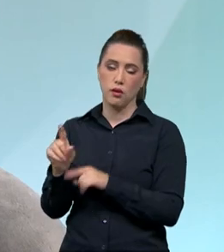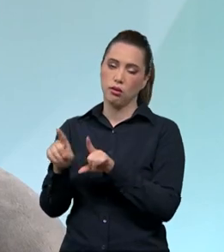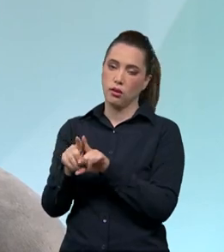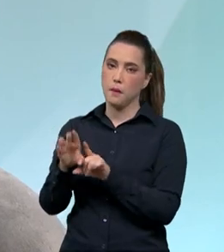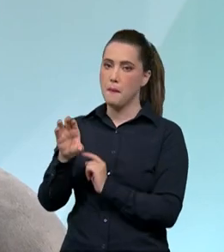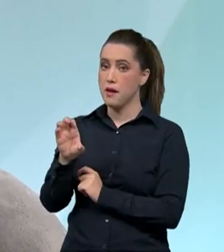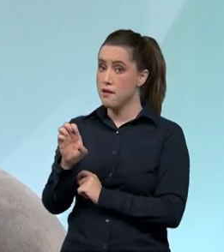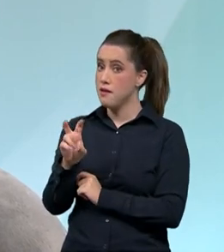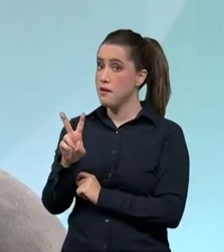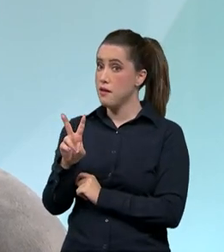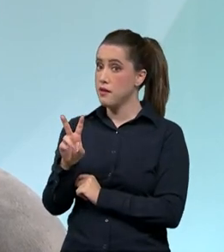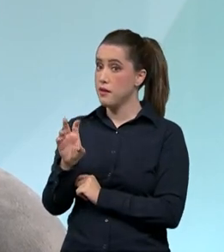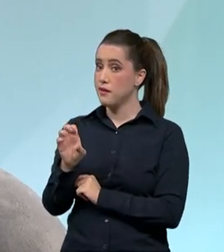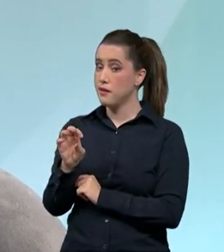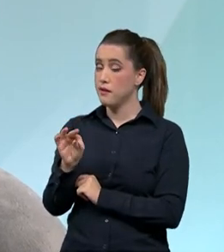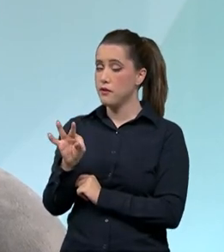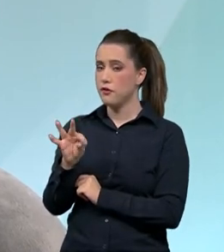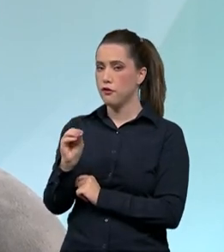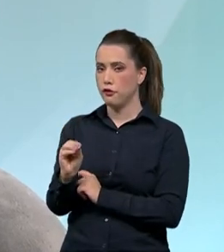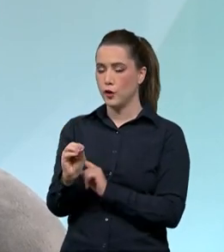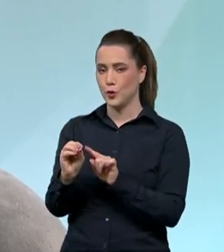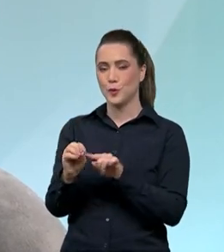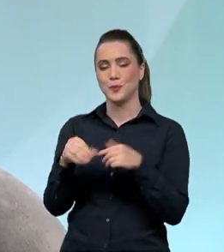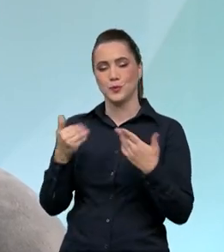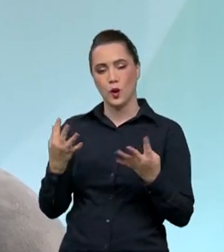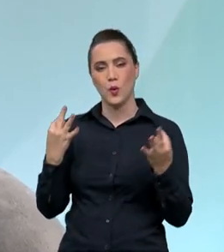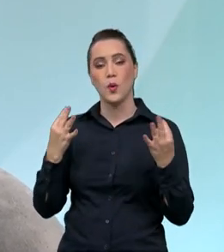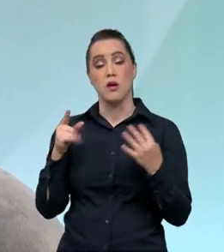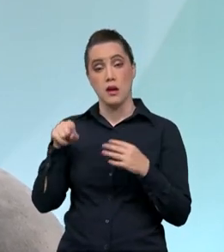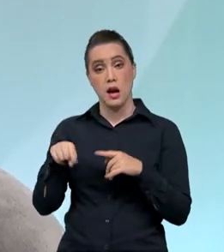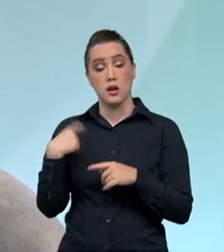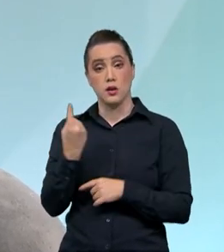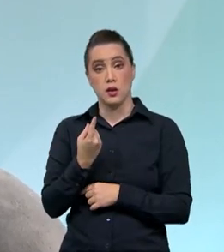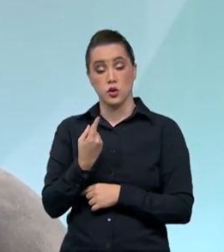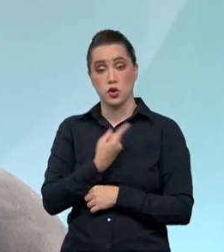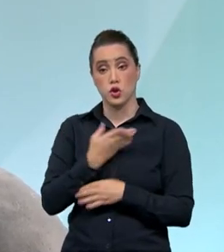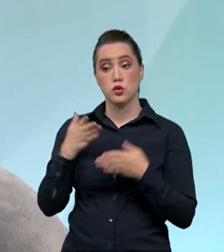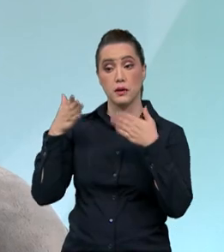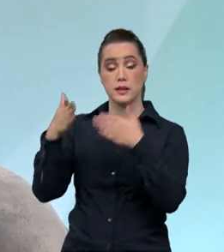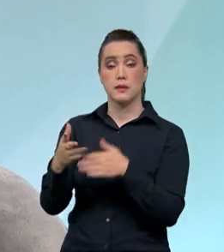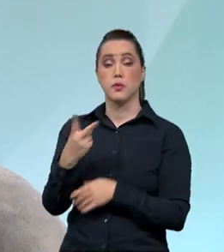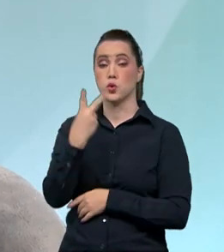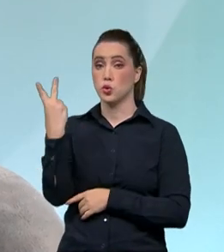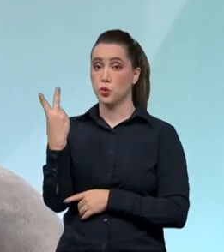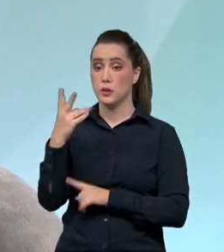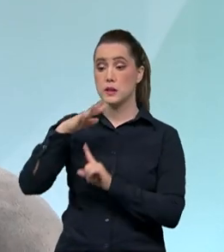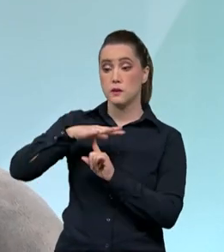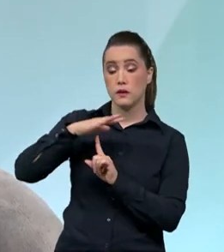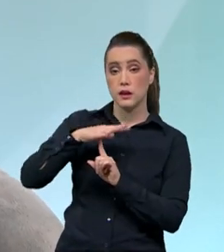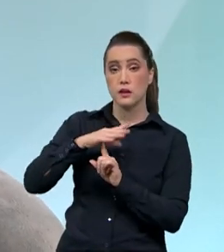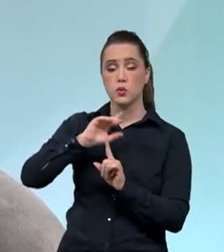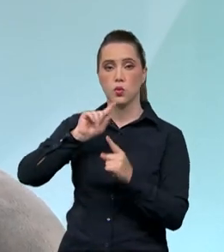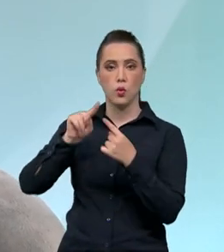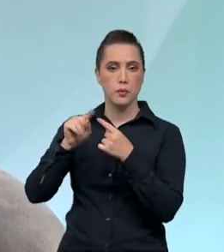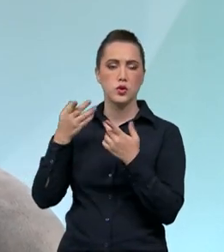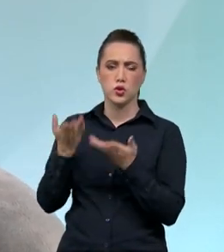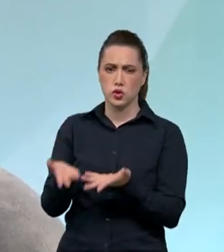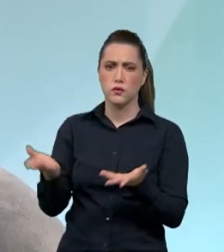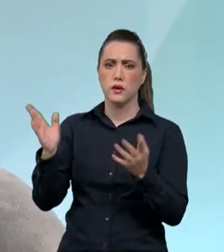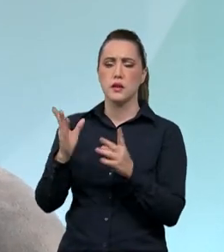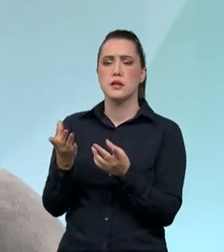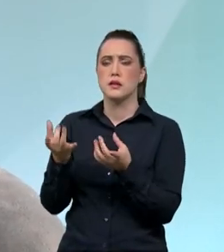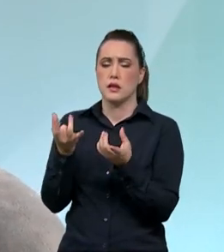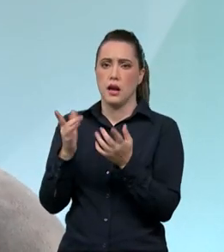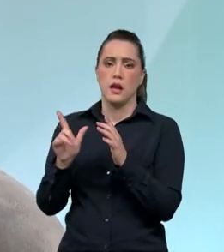a Embratur participou de duas feiras internacionais voltadas justamente para o turismo de negócios, que foi a IMEX em